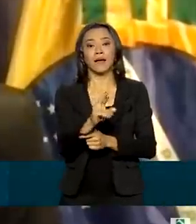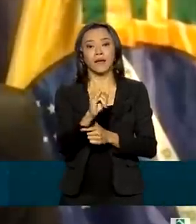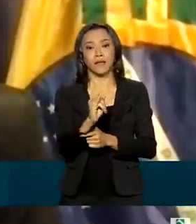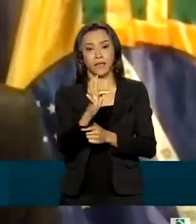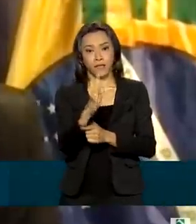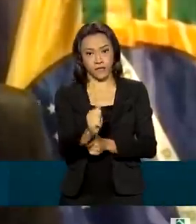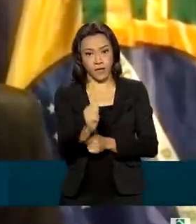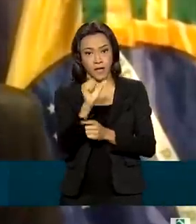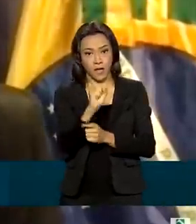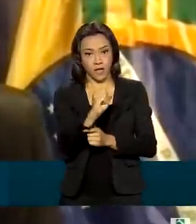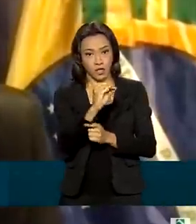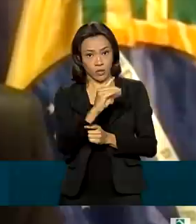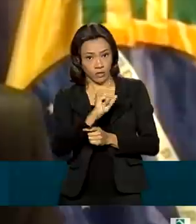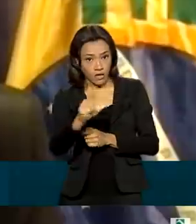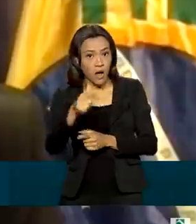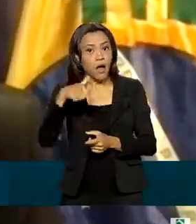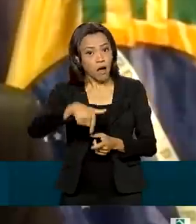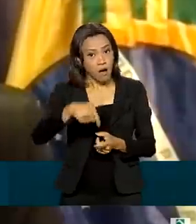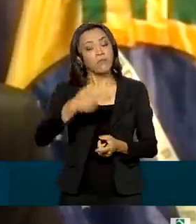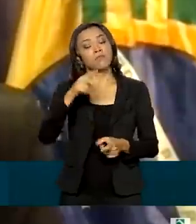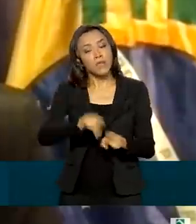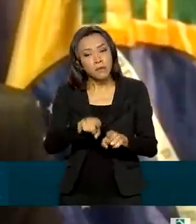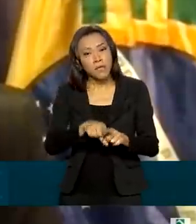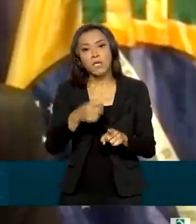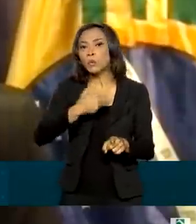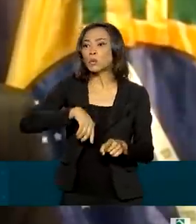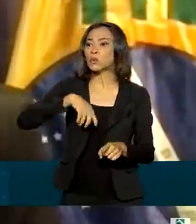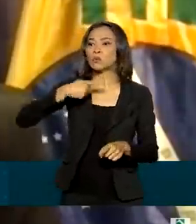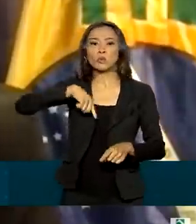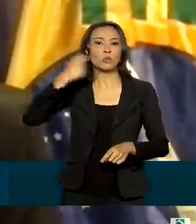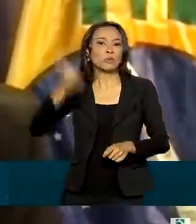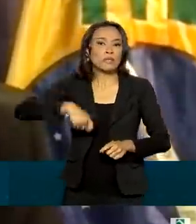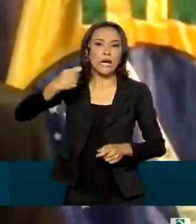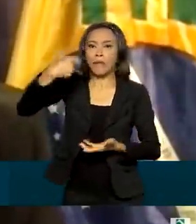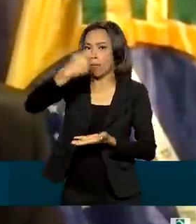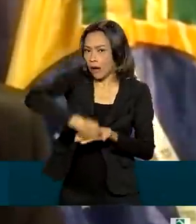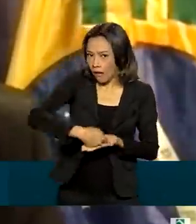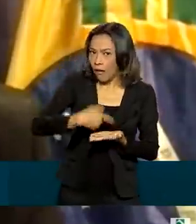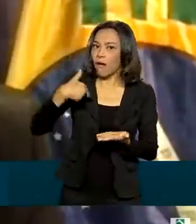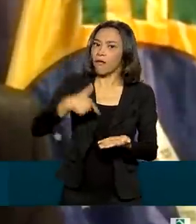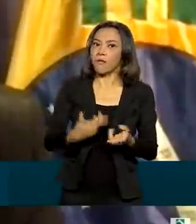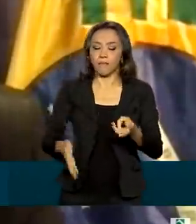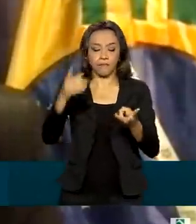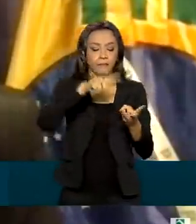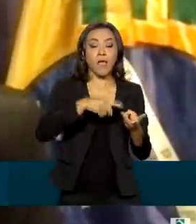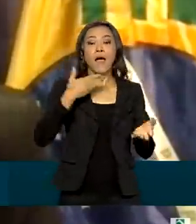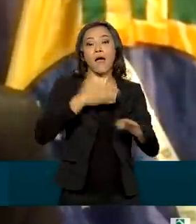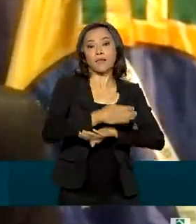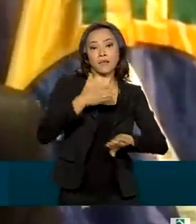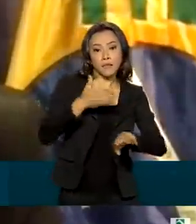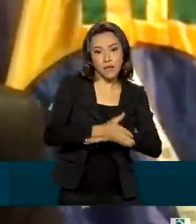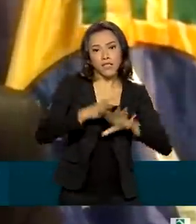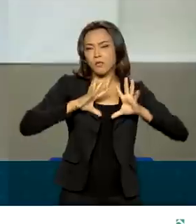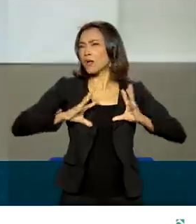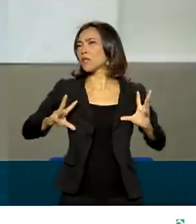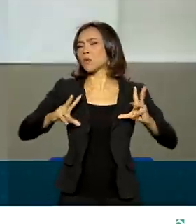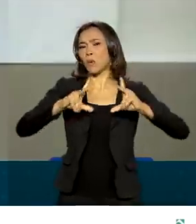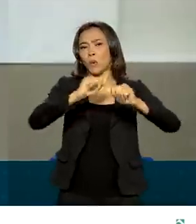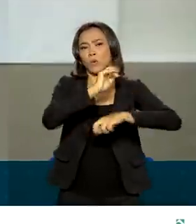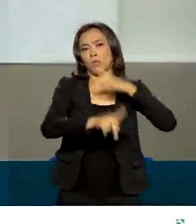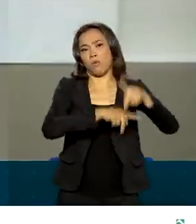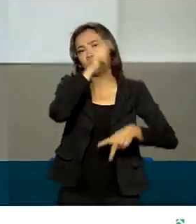financeiras para arcar com os custos dos serviços, a garantia de universalização e acesso do serviço a todos os brasileiros.